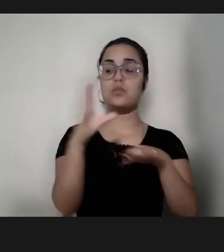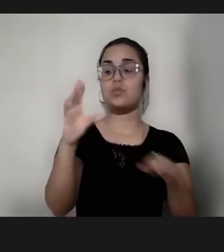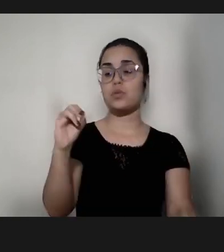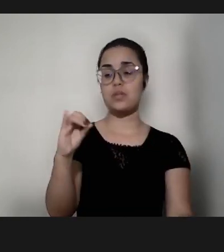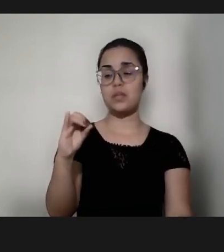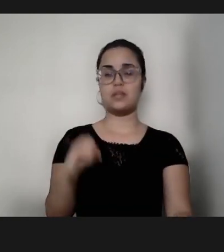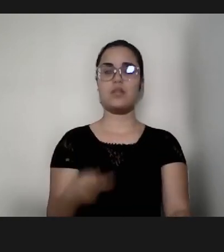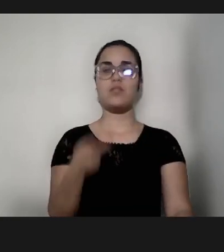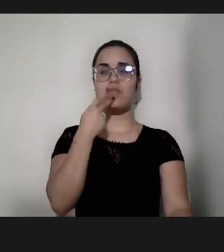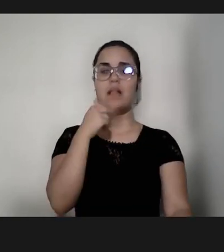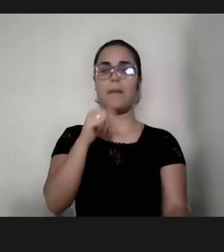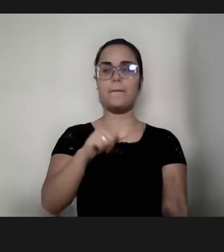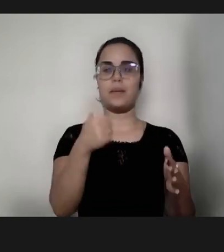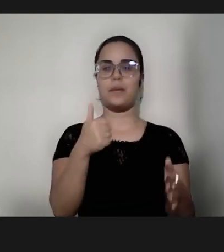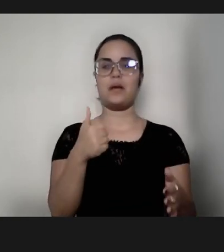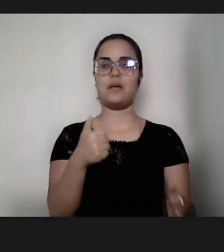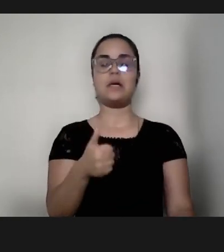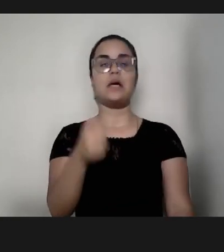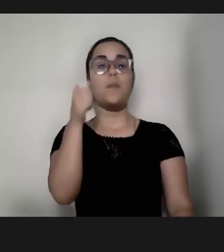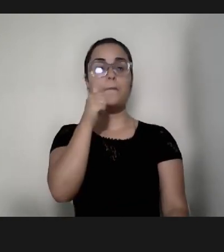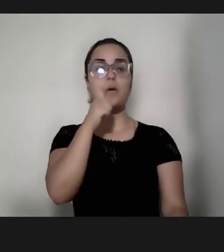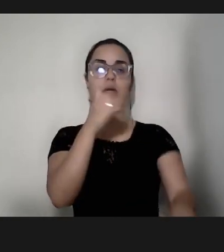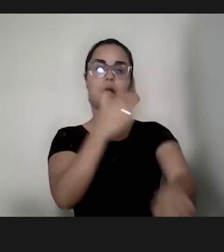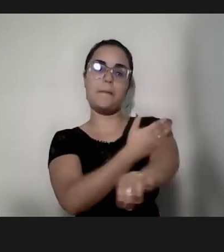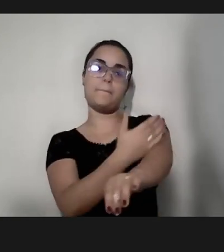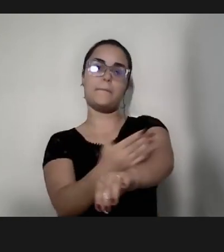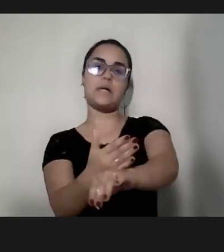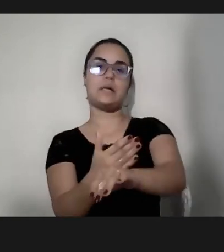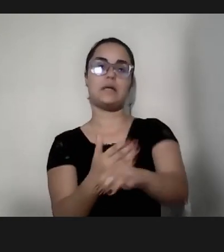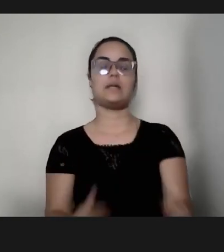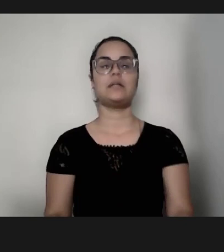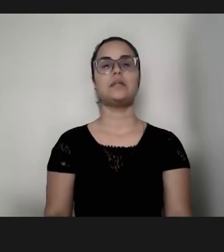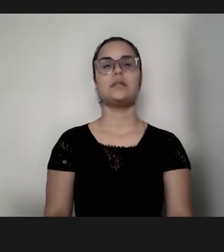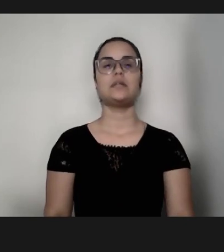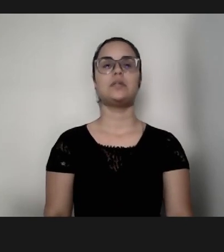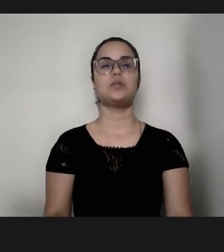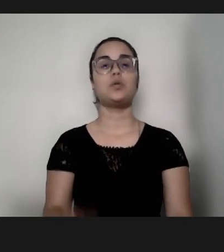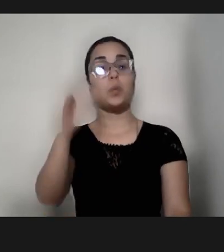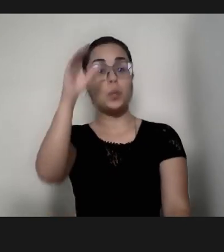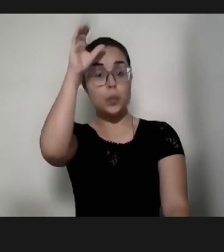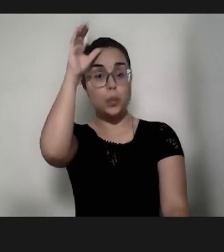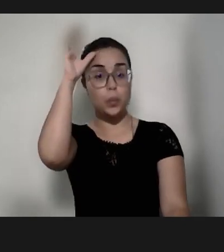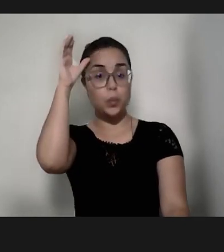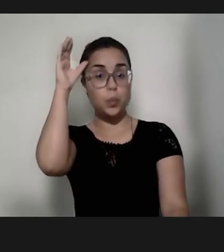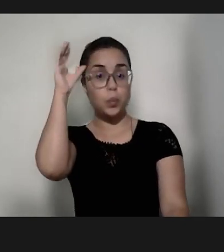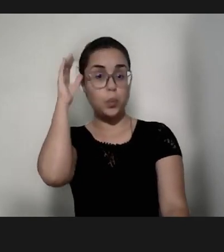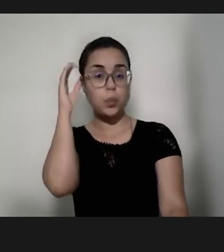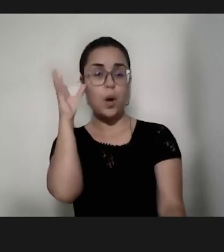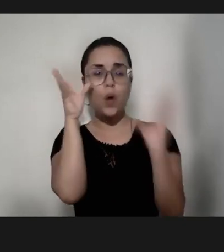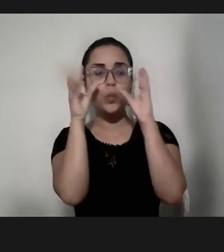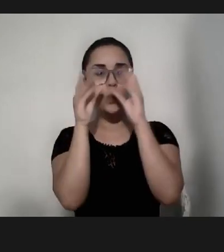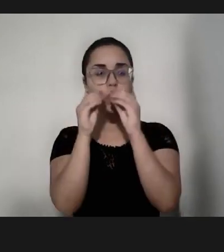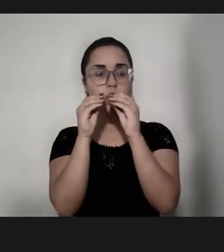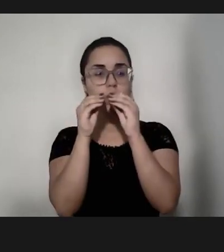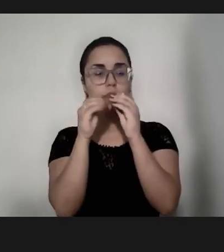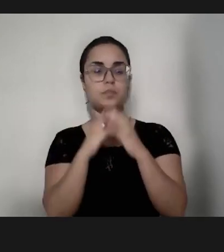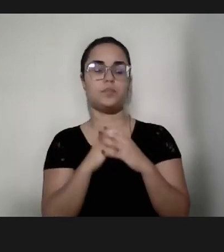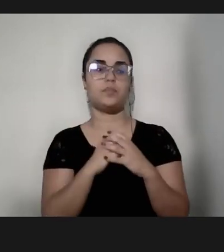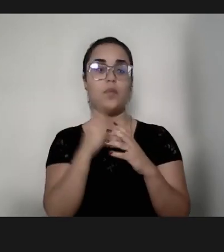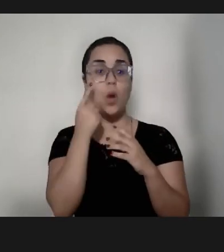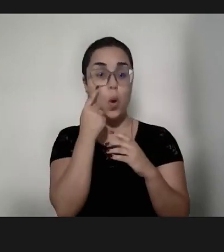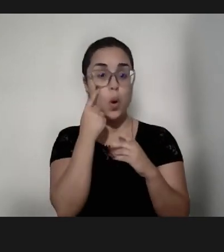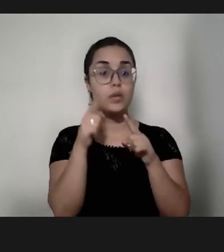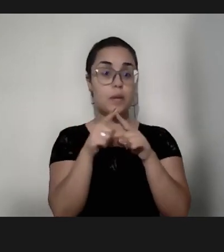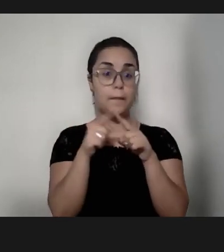me descrever, eu sou uma mulher branca, de cabelos e olhos escuros, cabelo